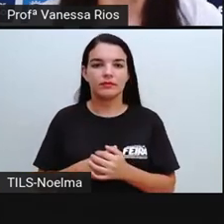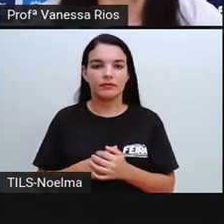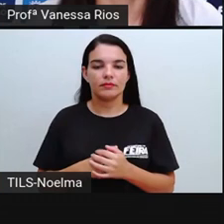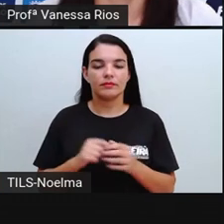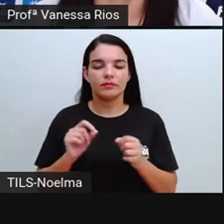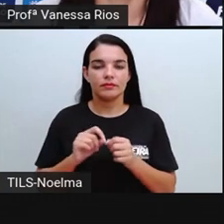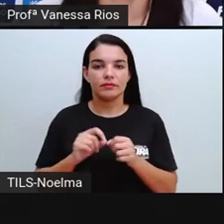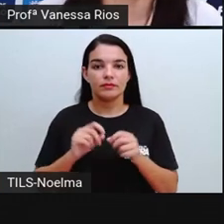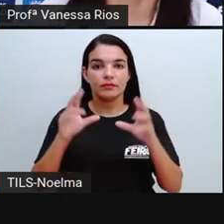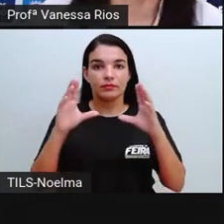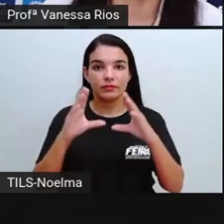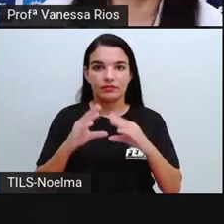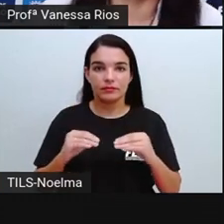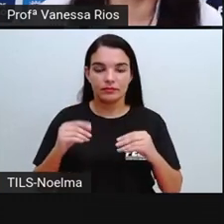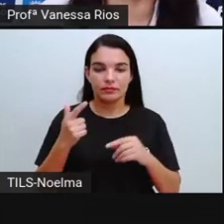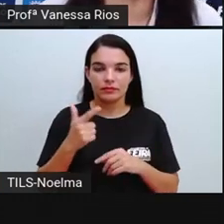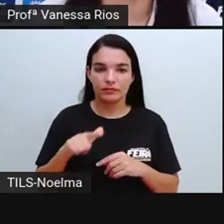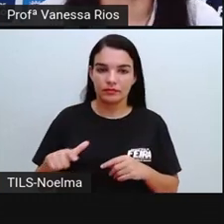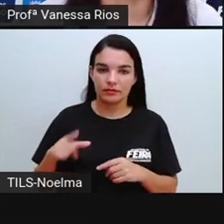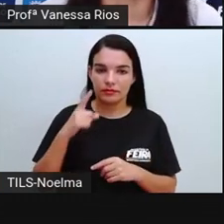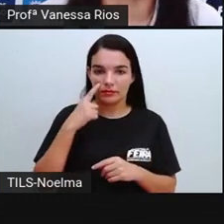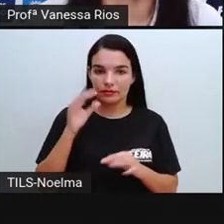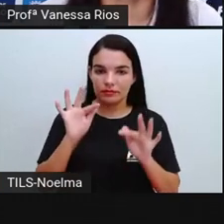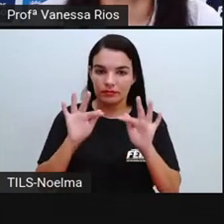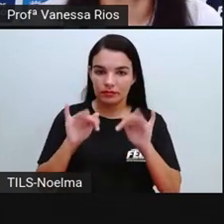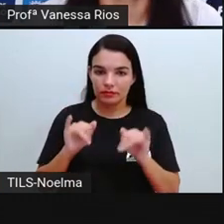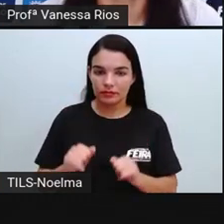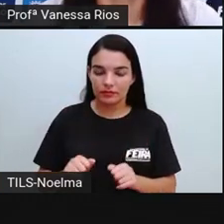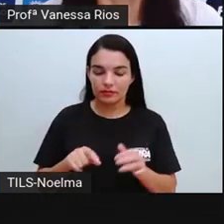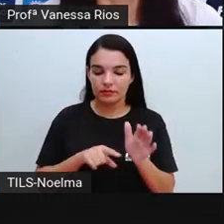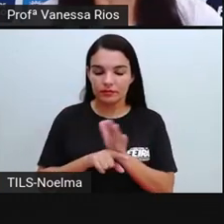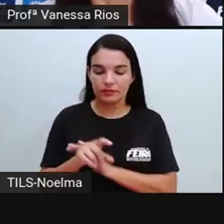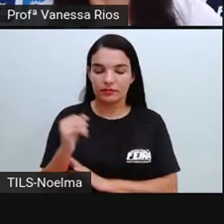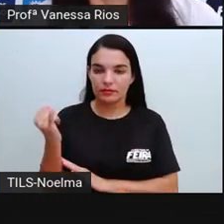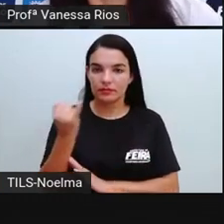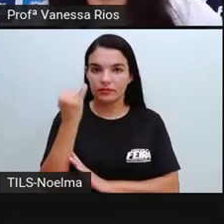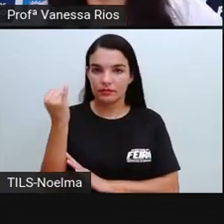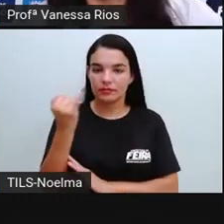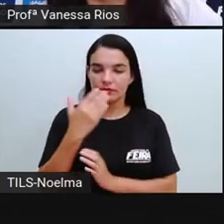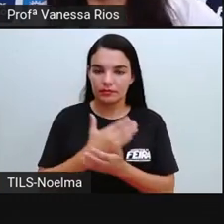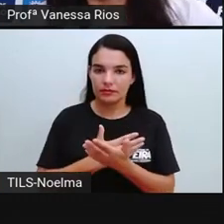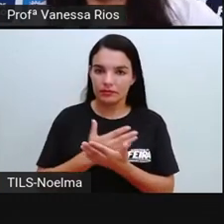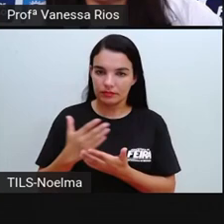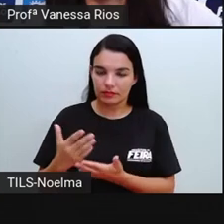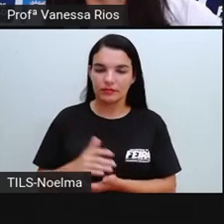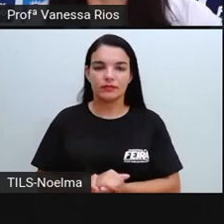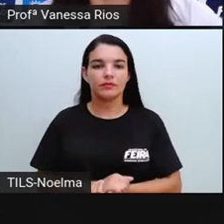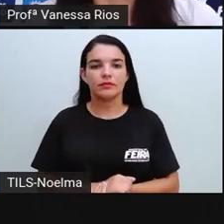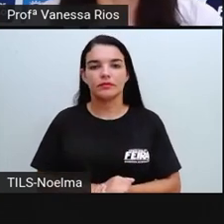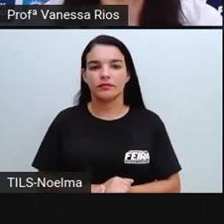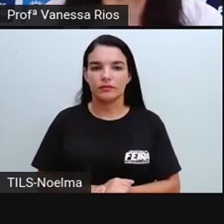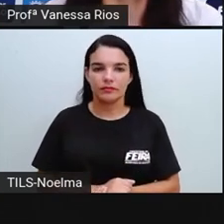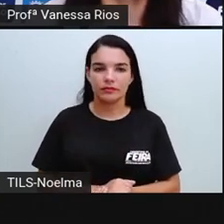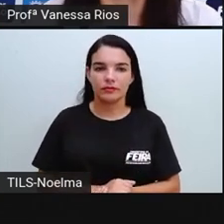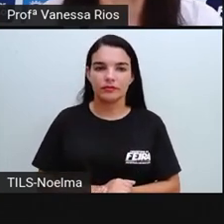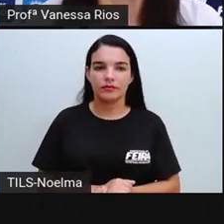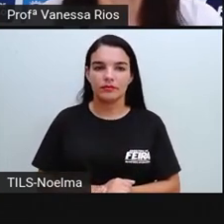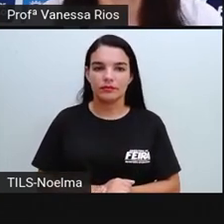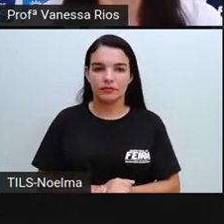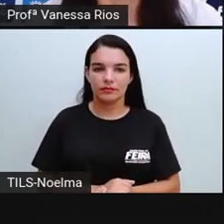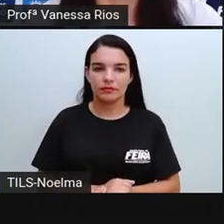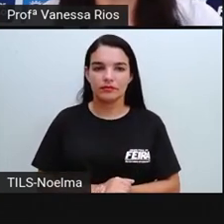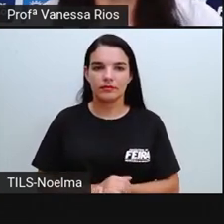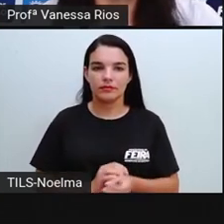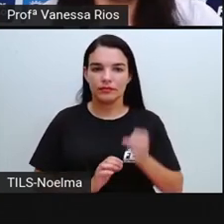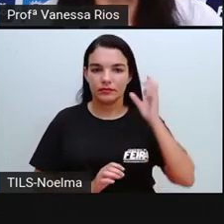e fazermos a revisão, a parte final que é tão importante quanto a inicial, fazermos também as correções